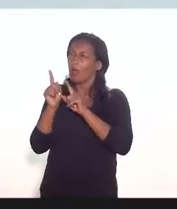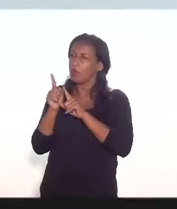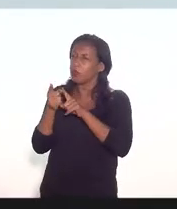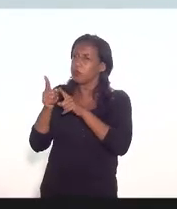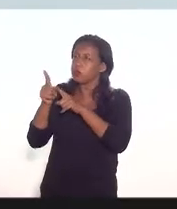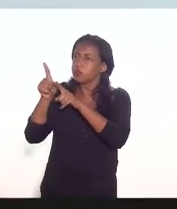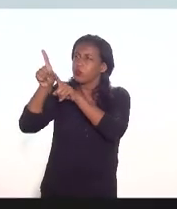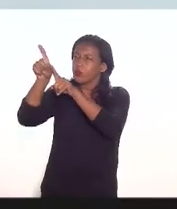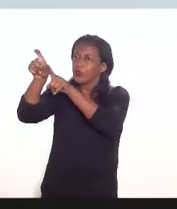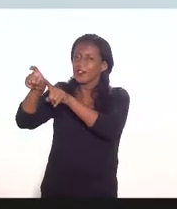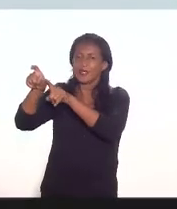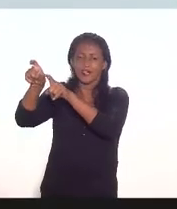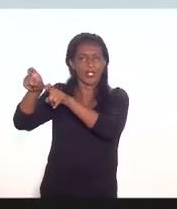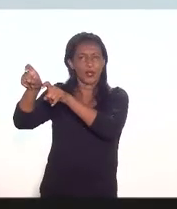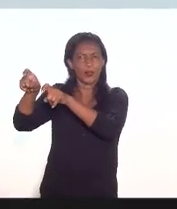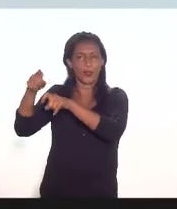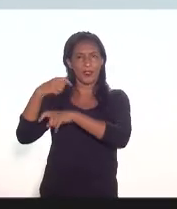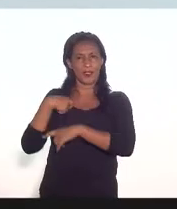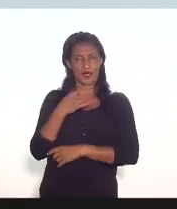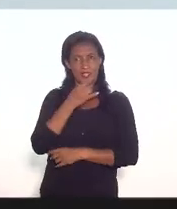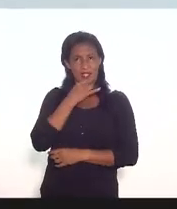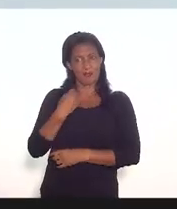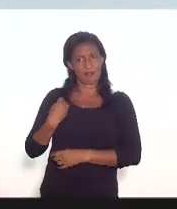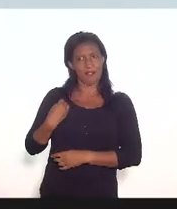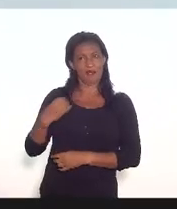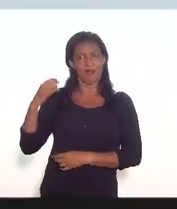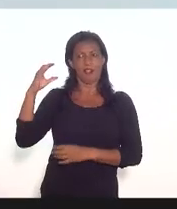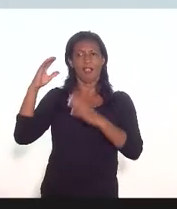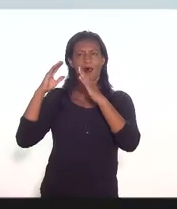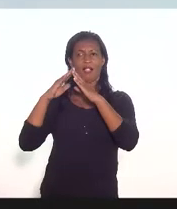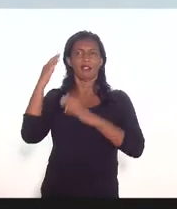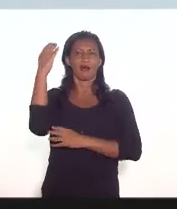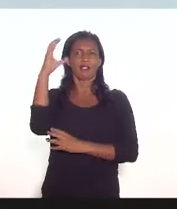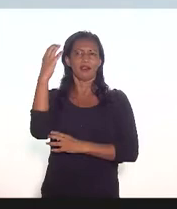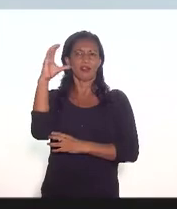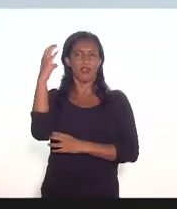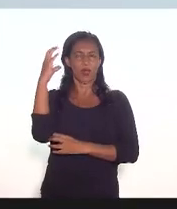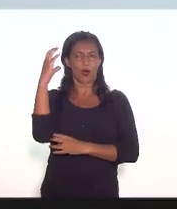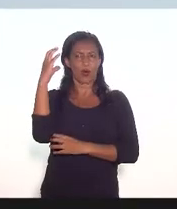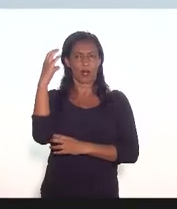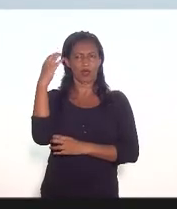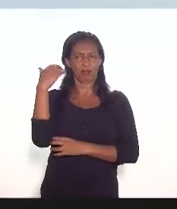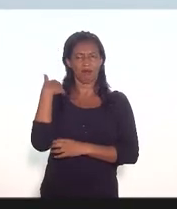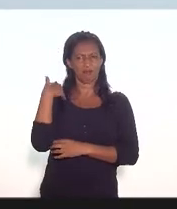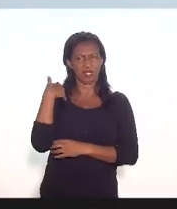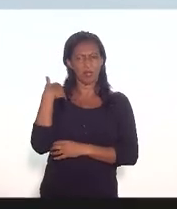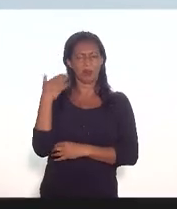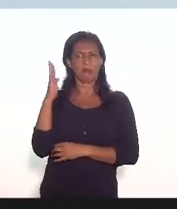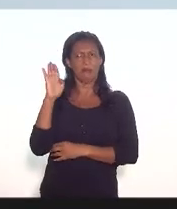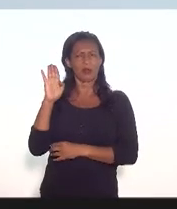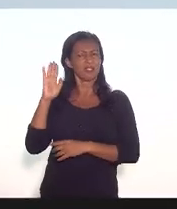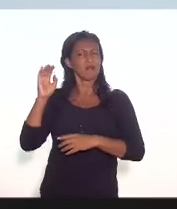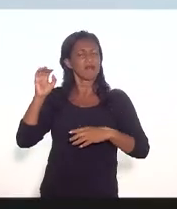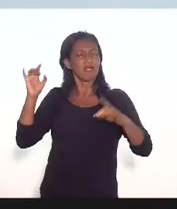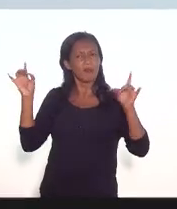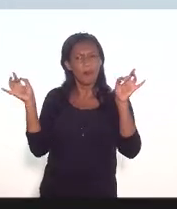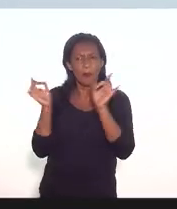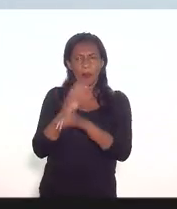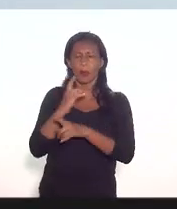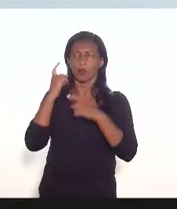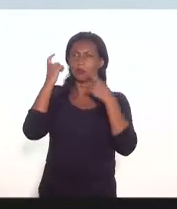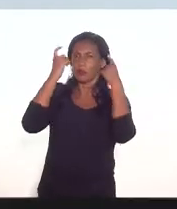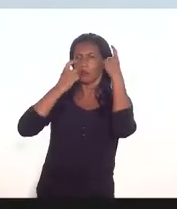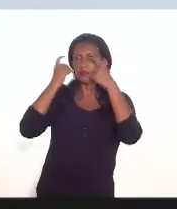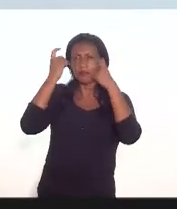e Literói foi a capital do antigo estado de janeiro e deixo o meu mandato sempre à disposição para ter uma preocupação com